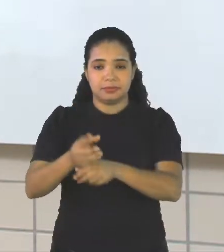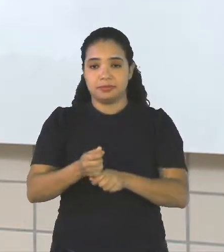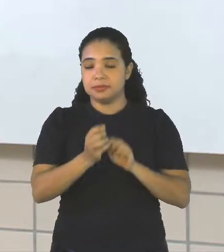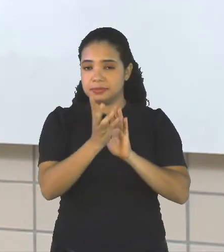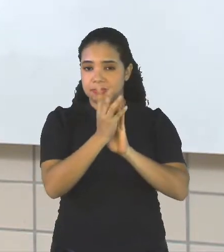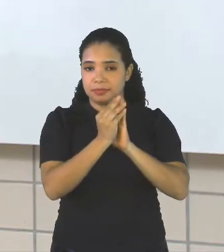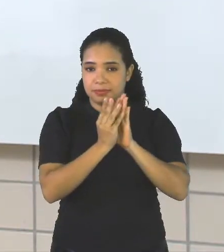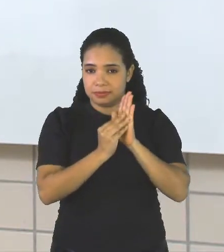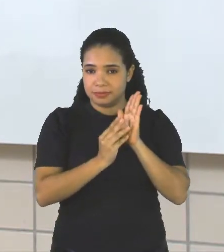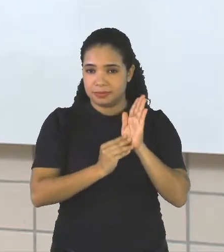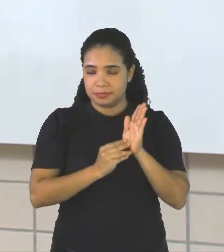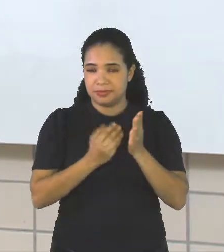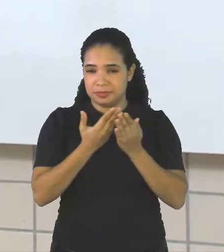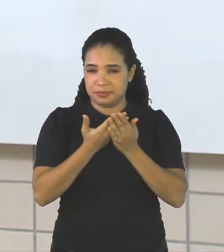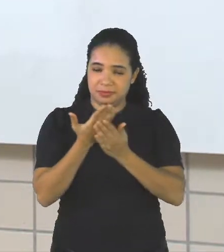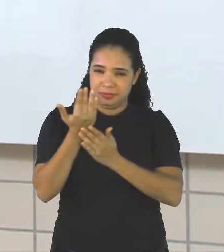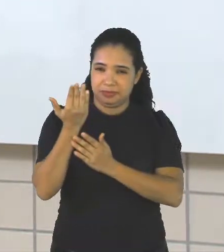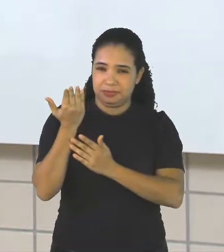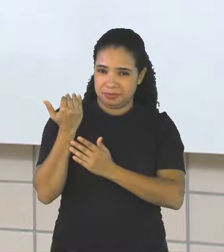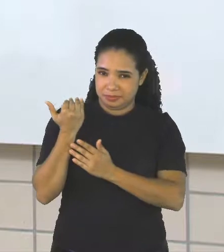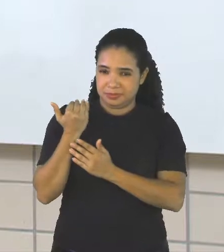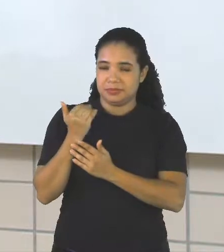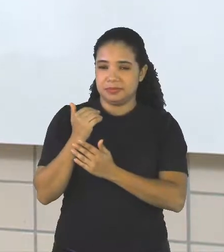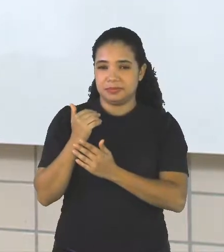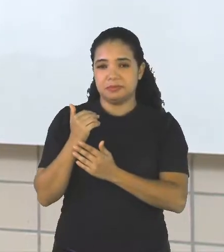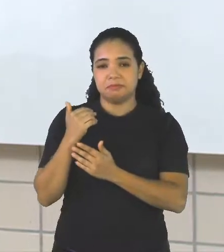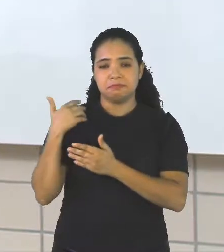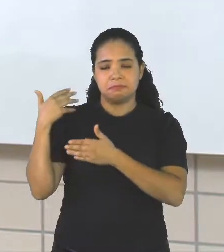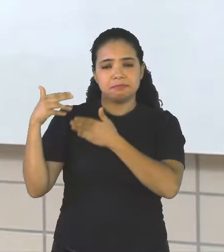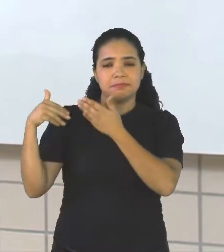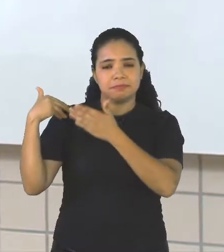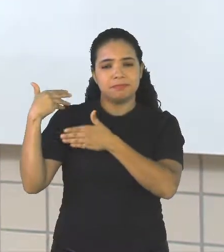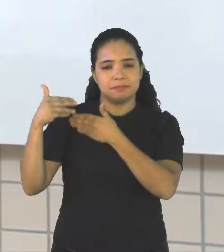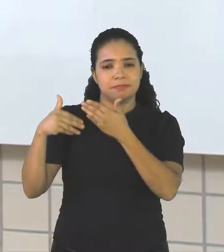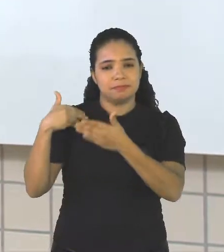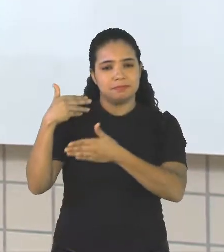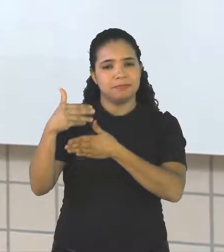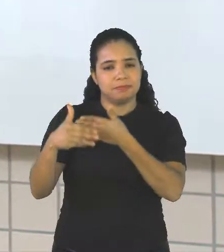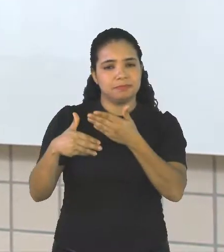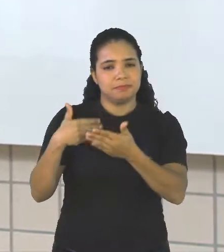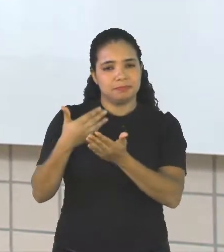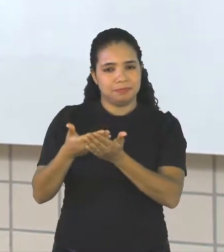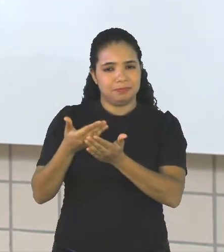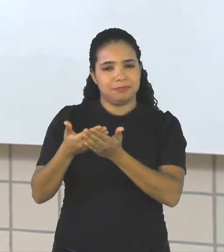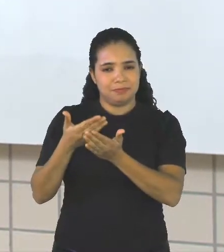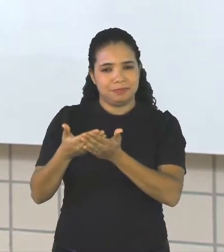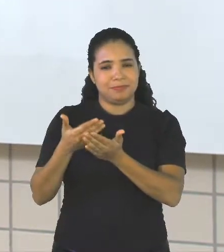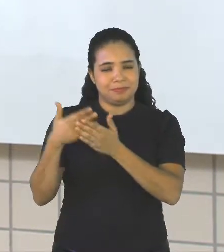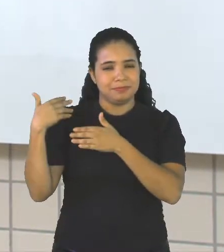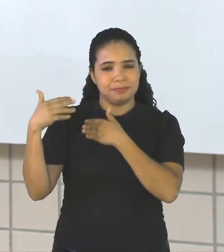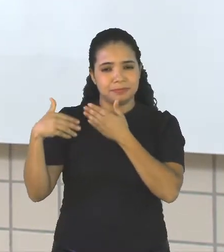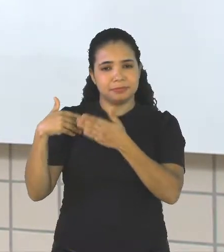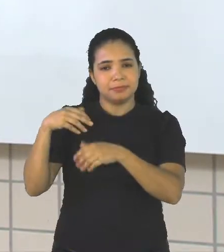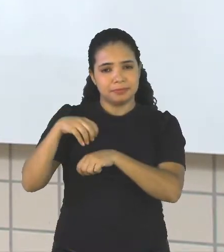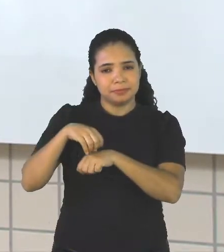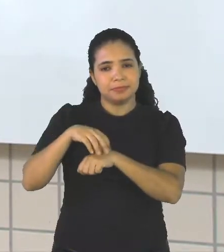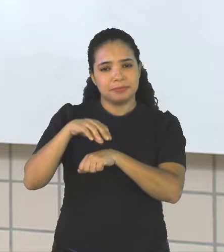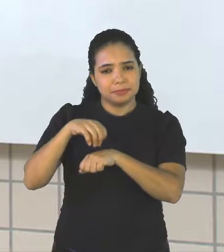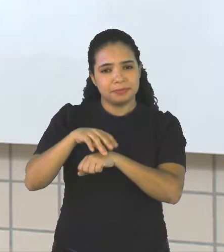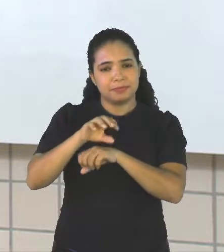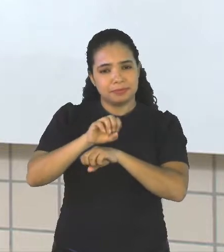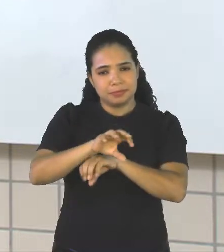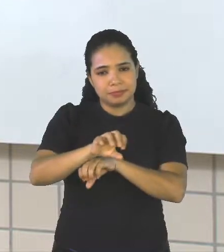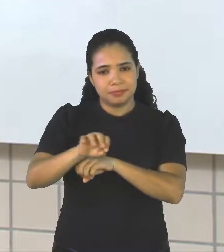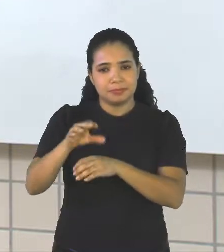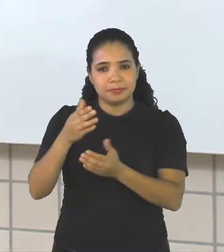conteúdos elencados ao longo da nossa trajetória Estamos na nossa última aula,